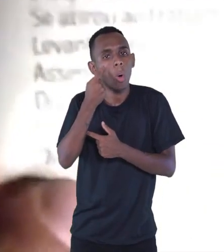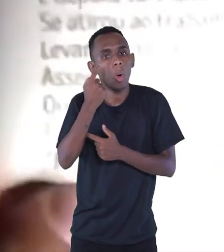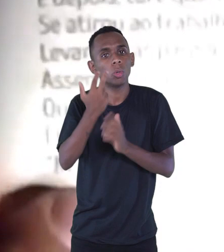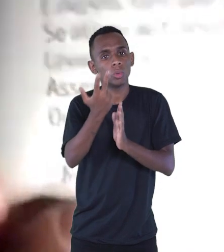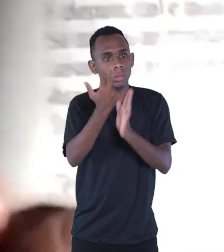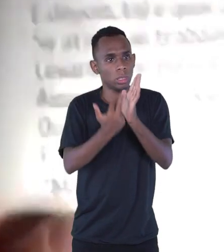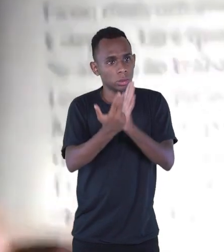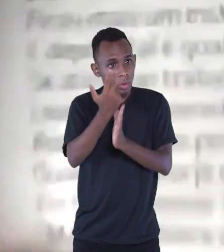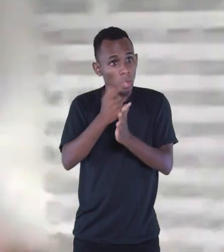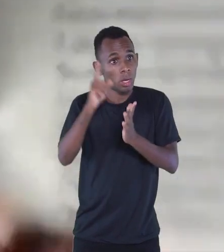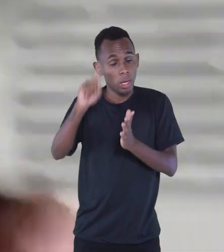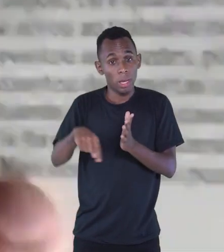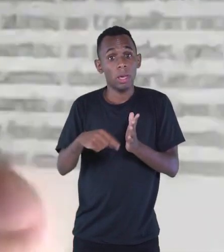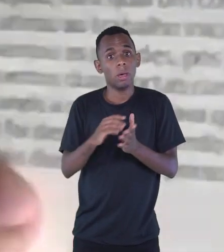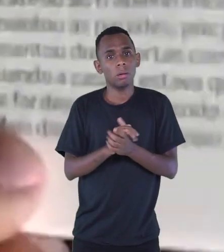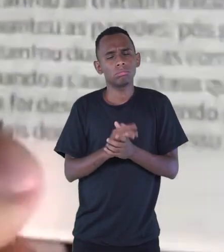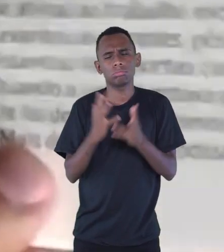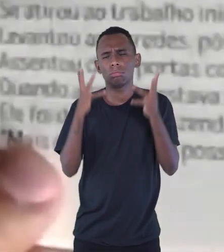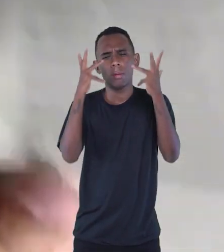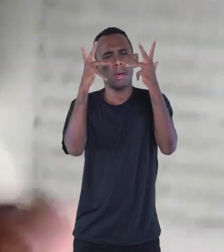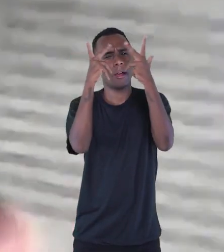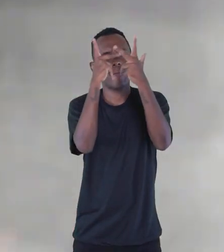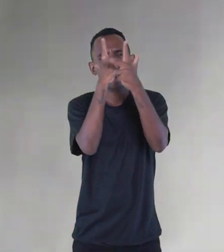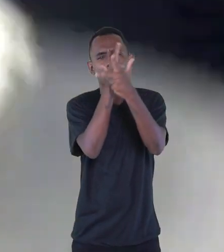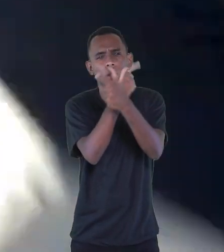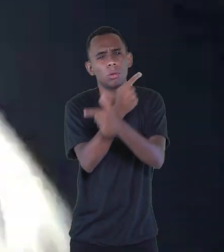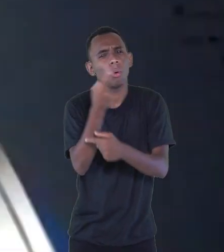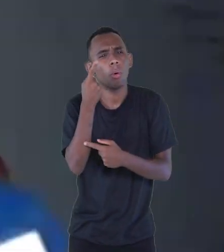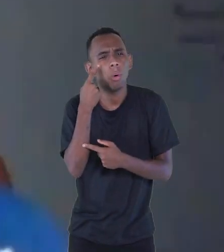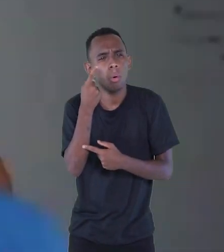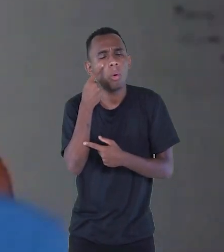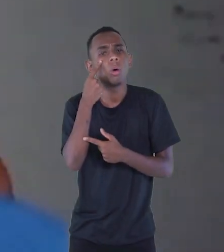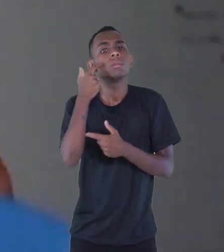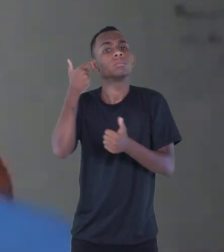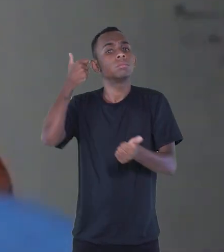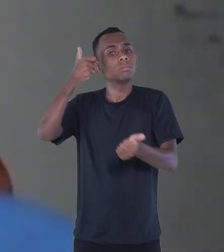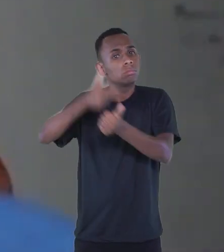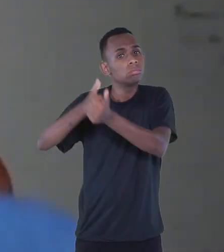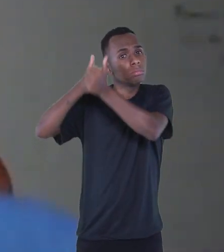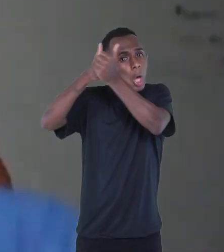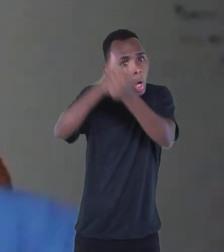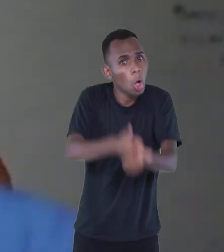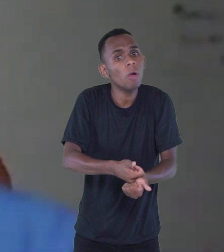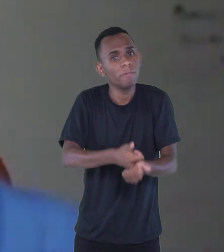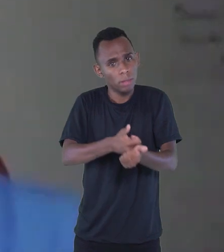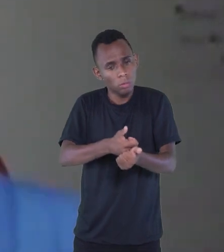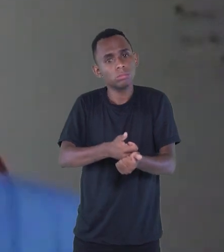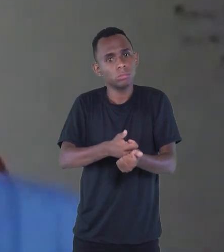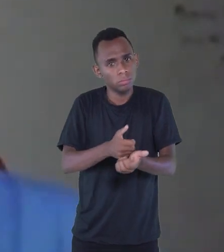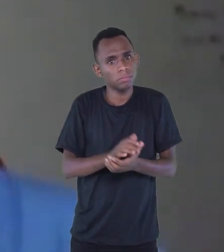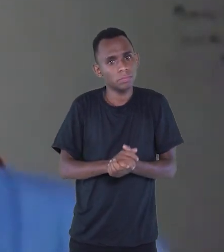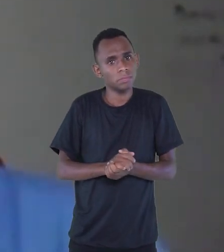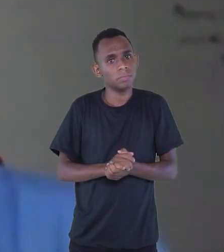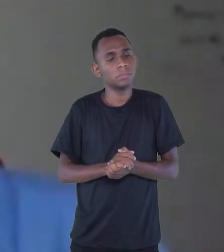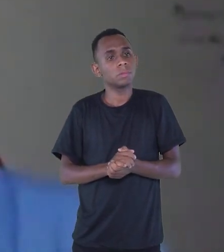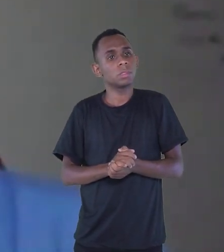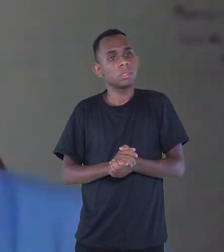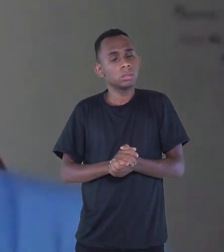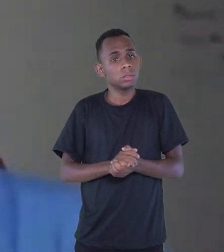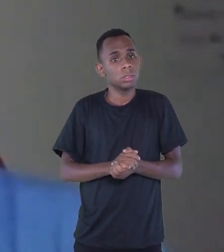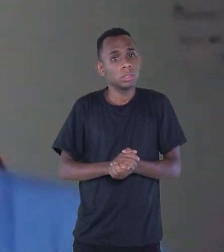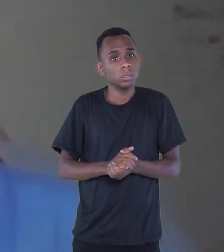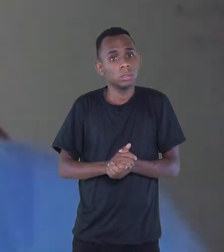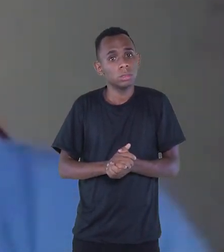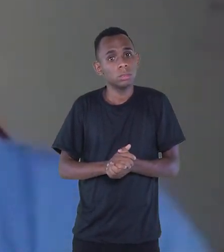Está vendo? São ilustrações lindas. Ela ficou bem fiel a essa determinação